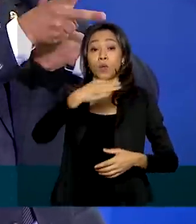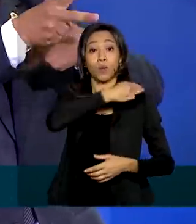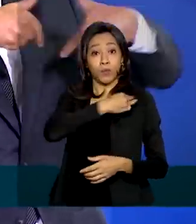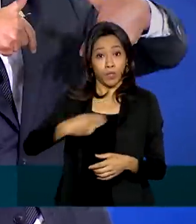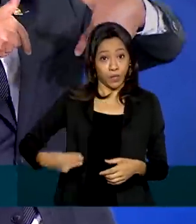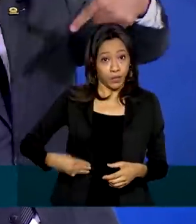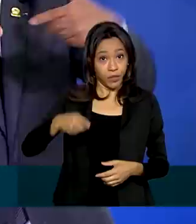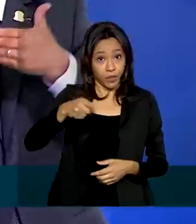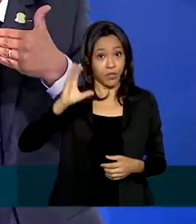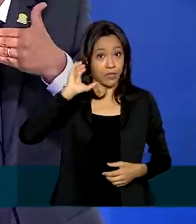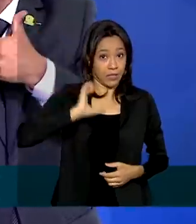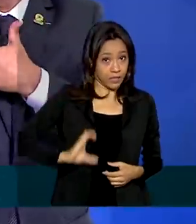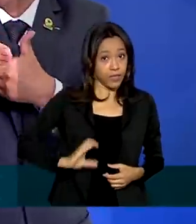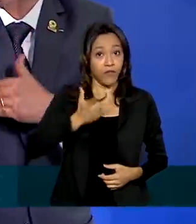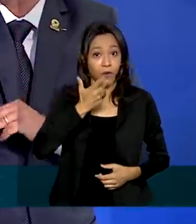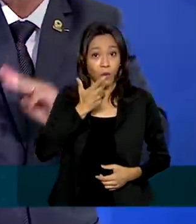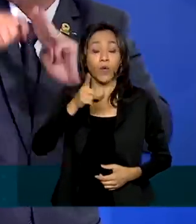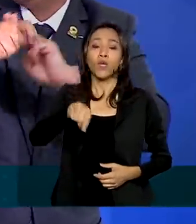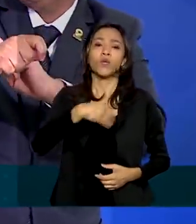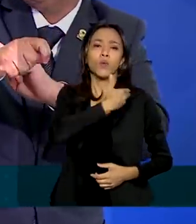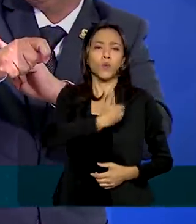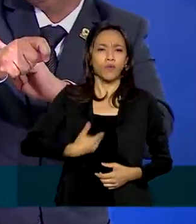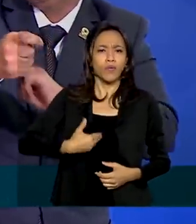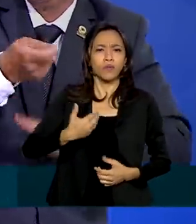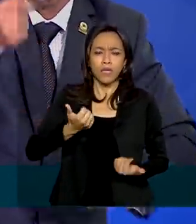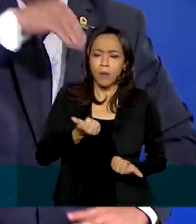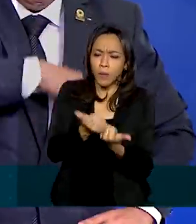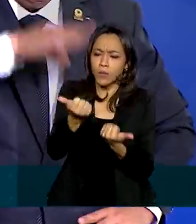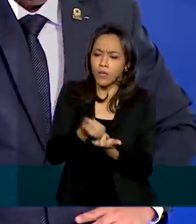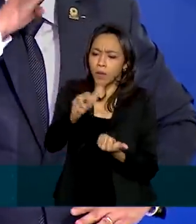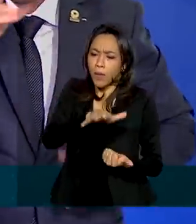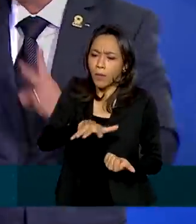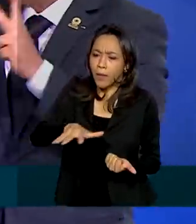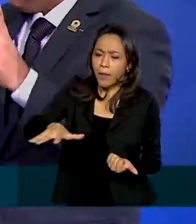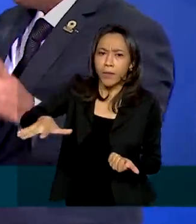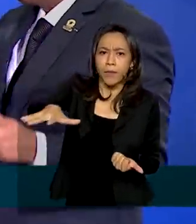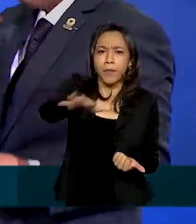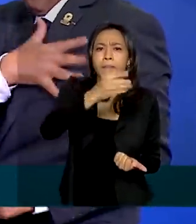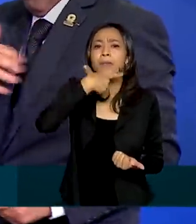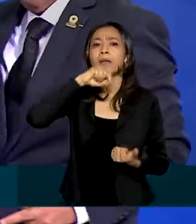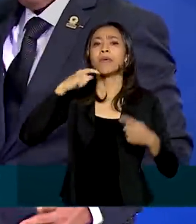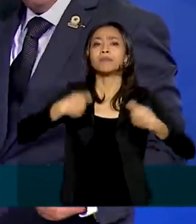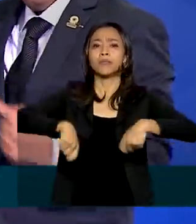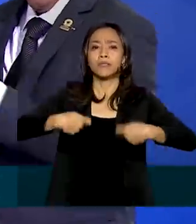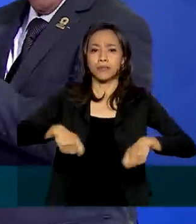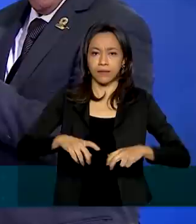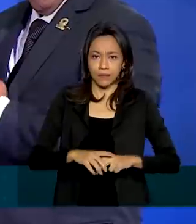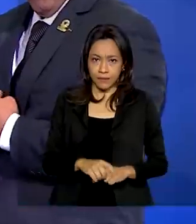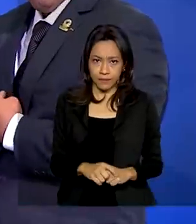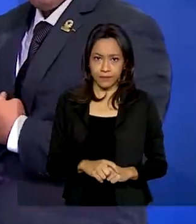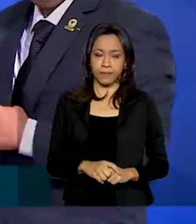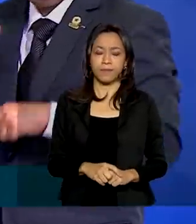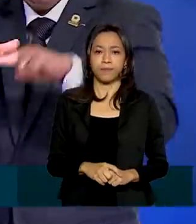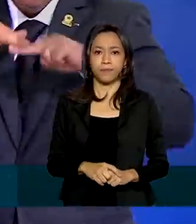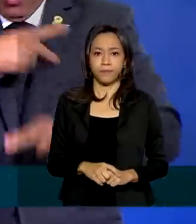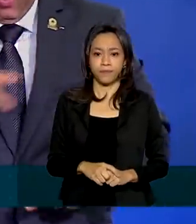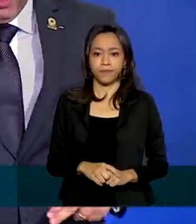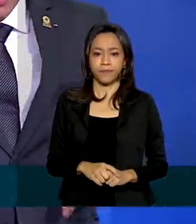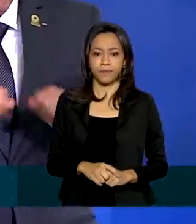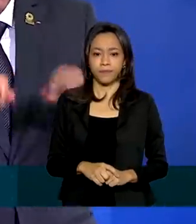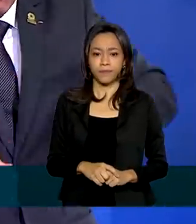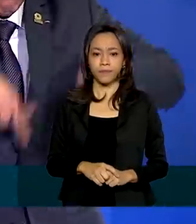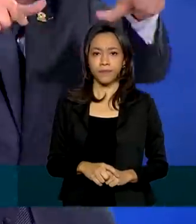afirmou que o governo está estendendo sua rede de proteção aos brasileiros que mais precisam. Garantir por mais